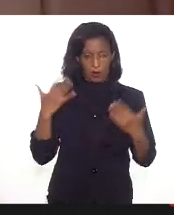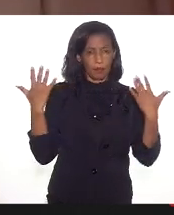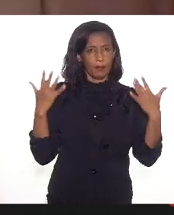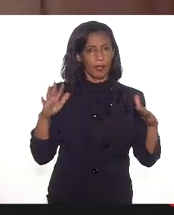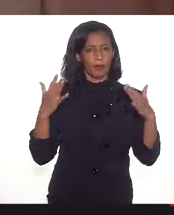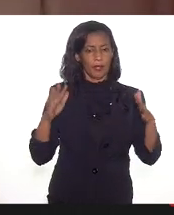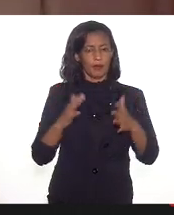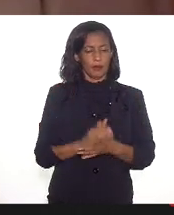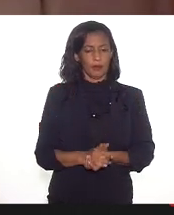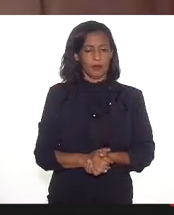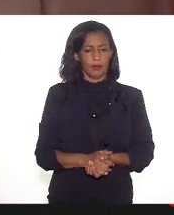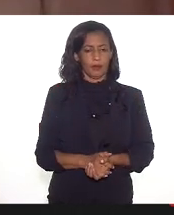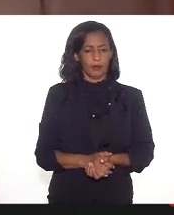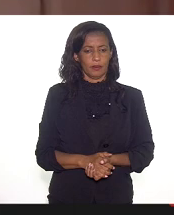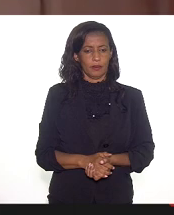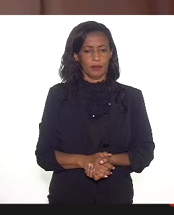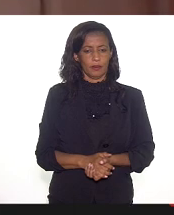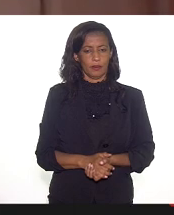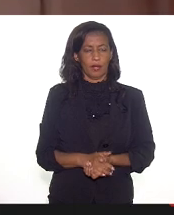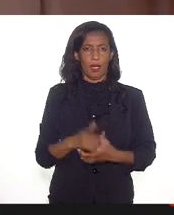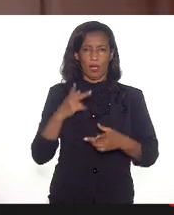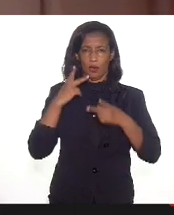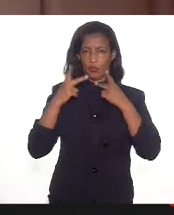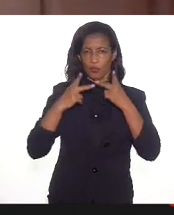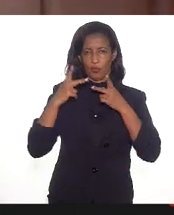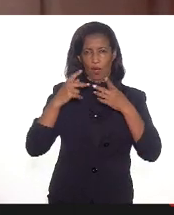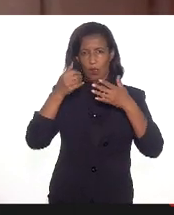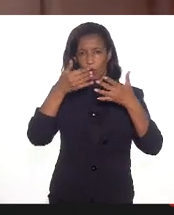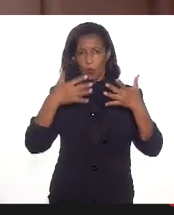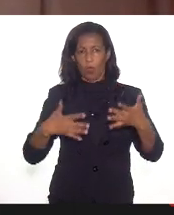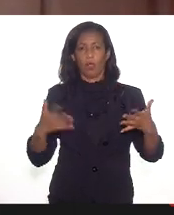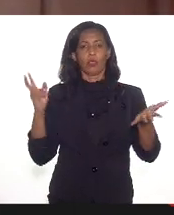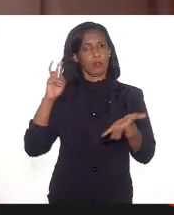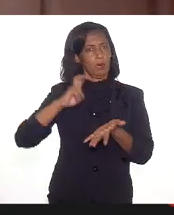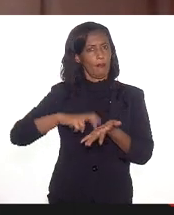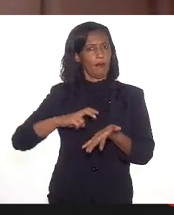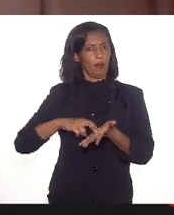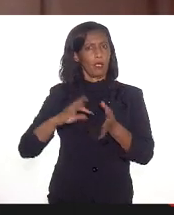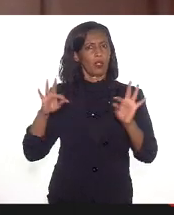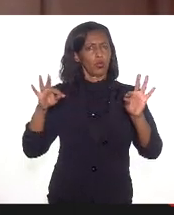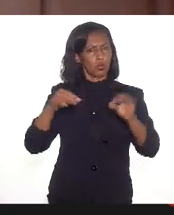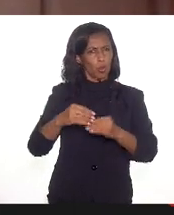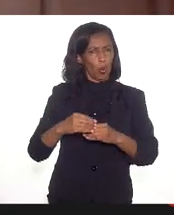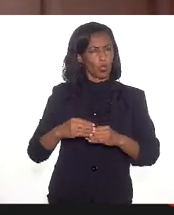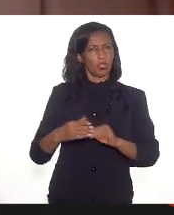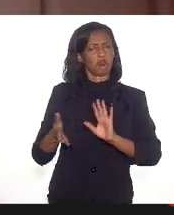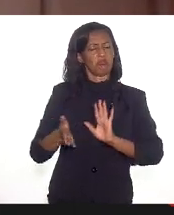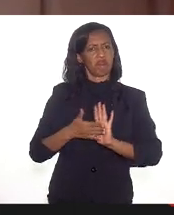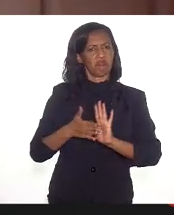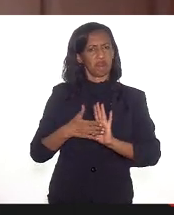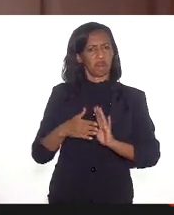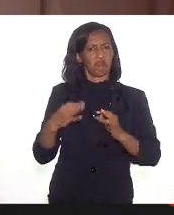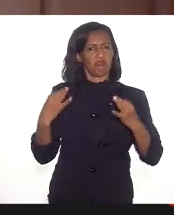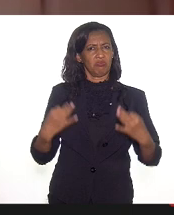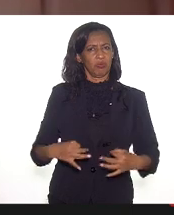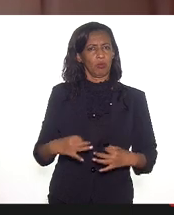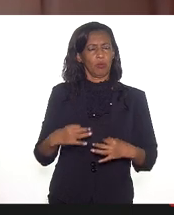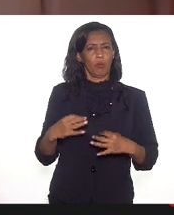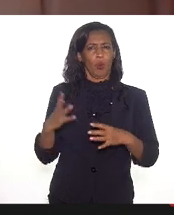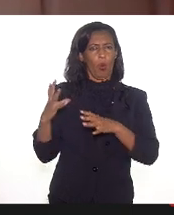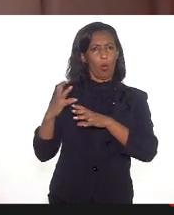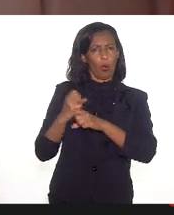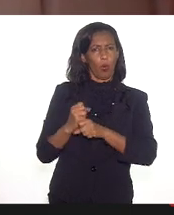as intervenções dessa manhã, todas com muita propriedade, quer dizer, com um acúmulo